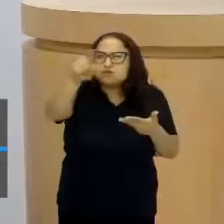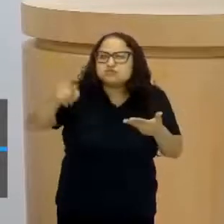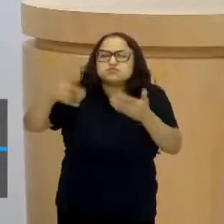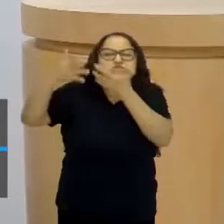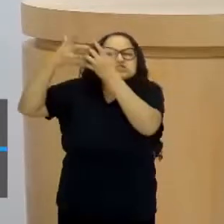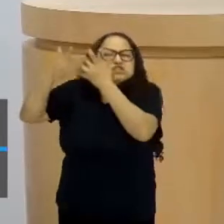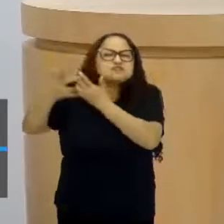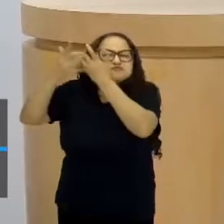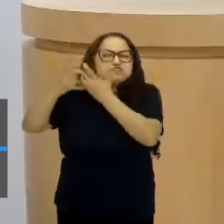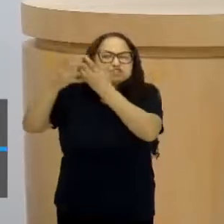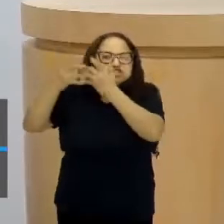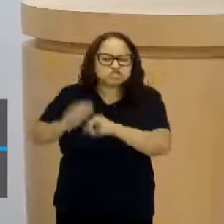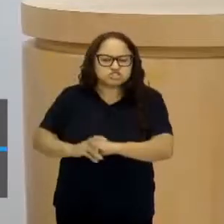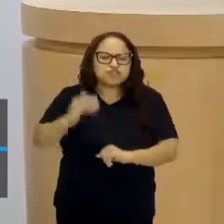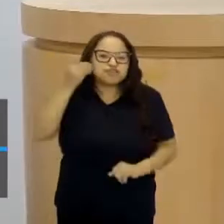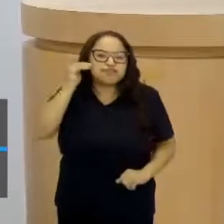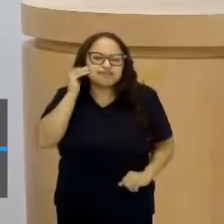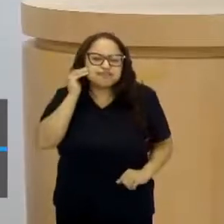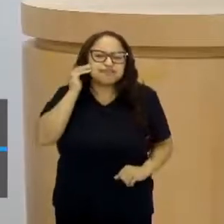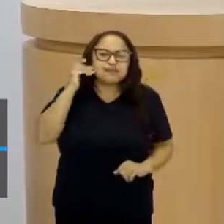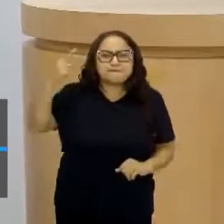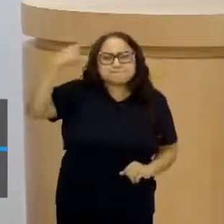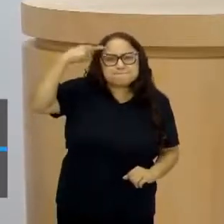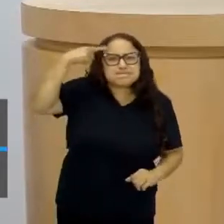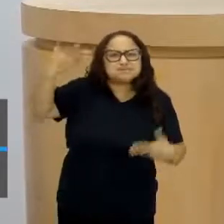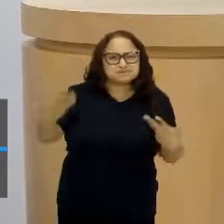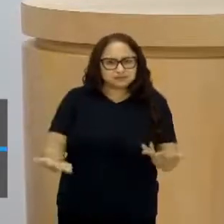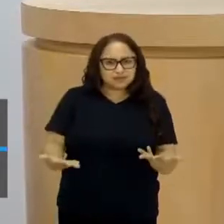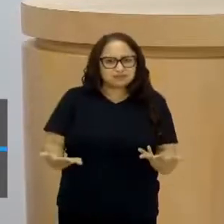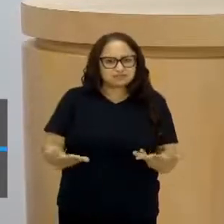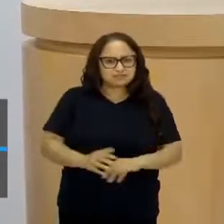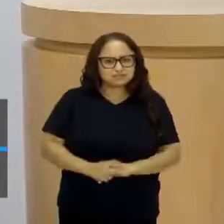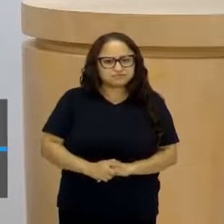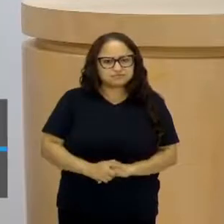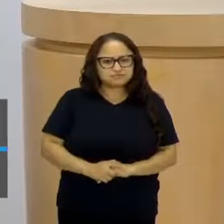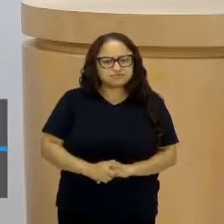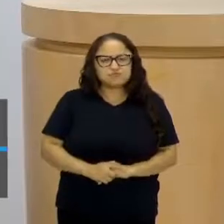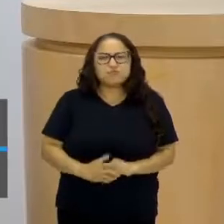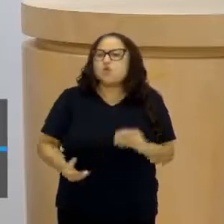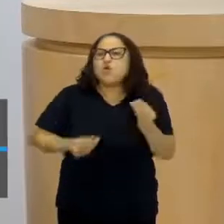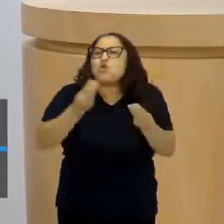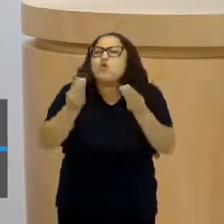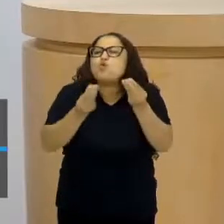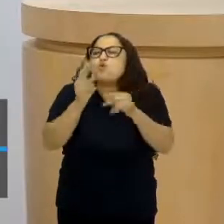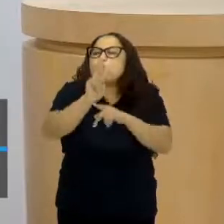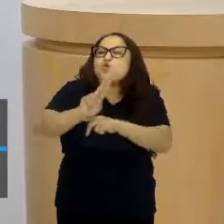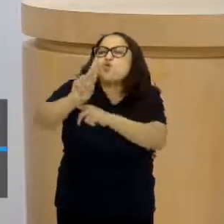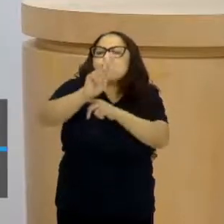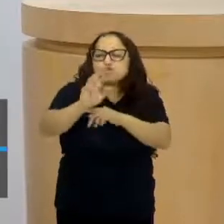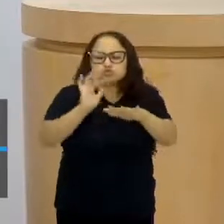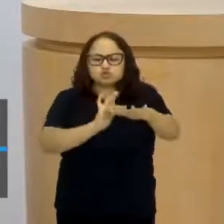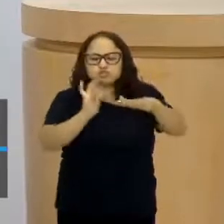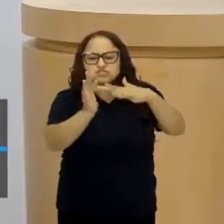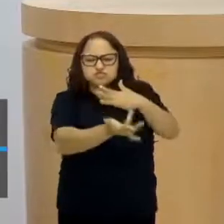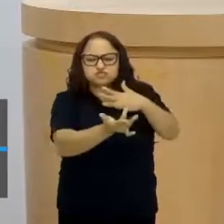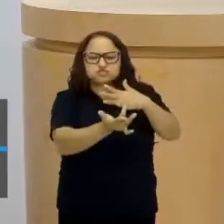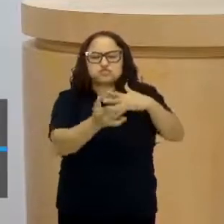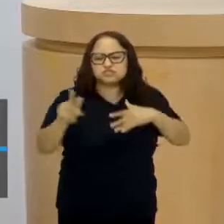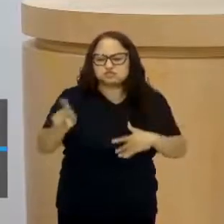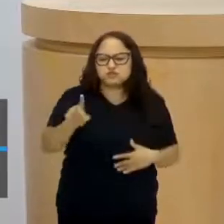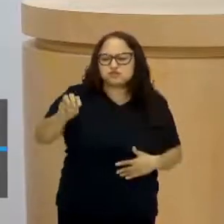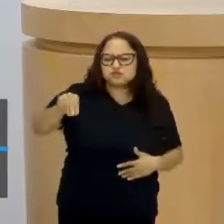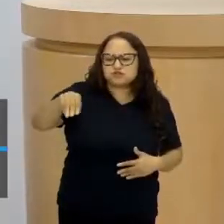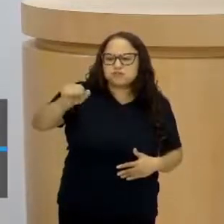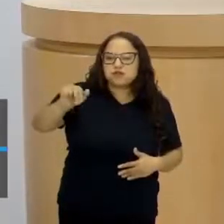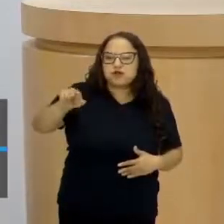refletindo, tá? Para vocês irem pensando. E, em relação ao uso da internet, como o professor Mauro bem estava falando,